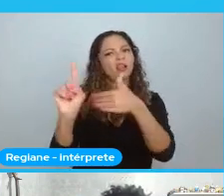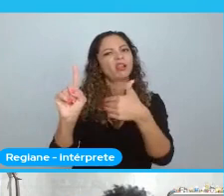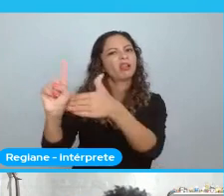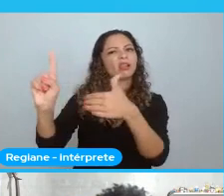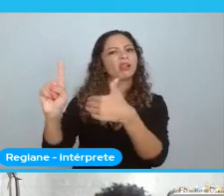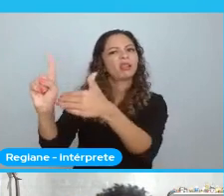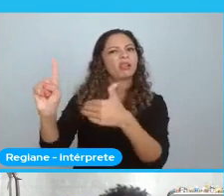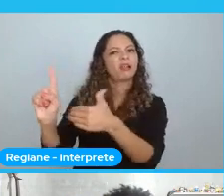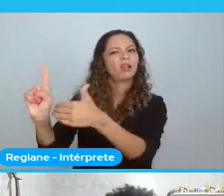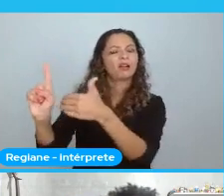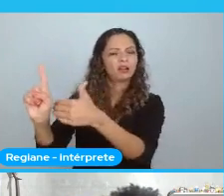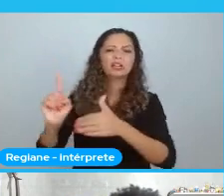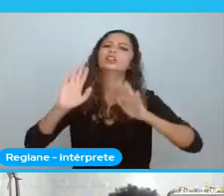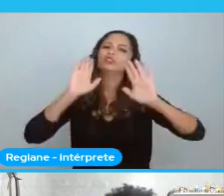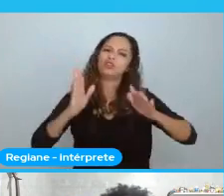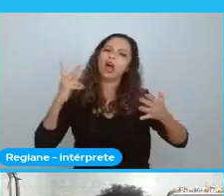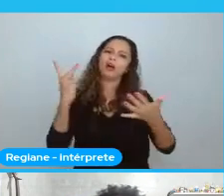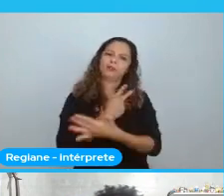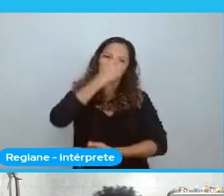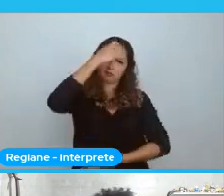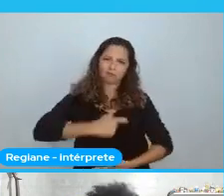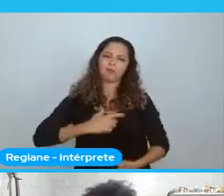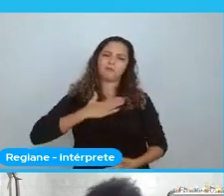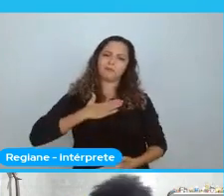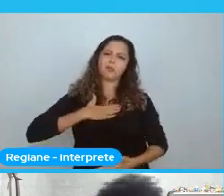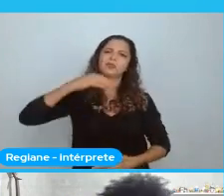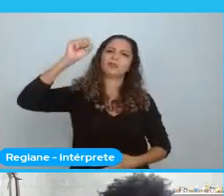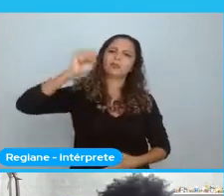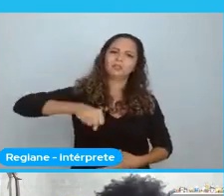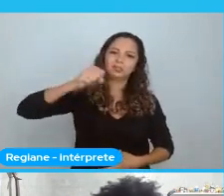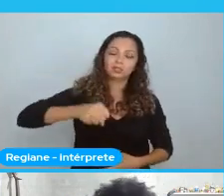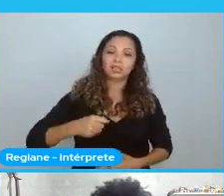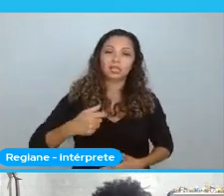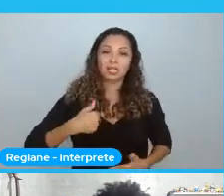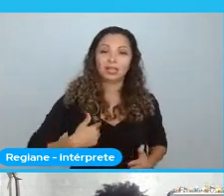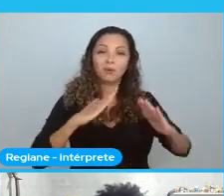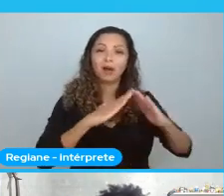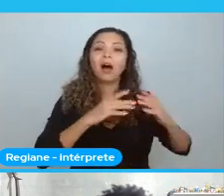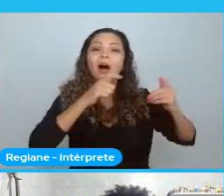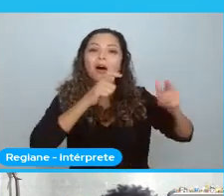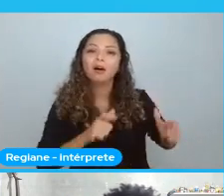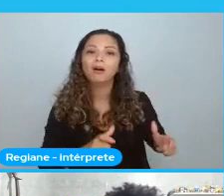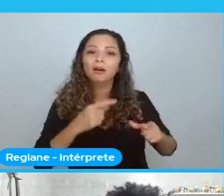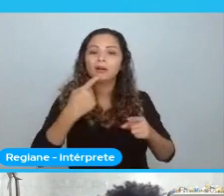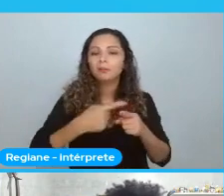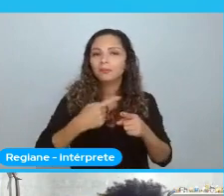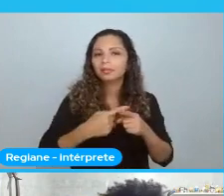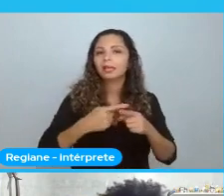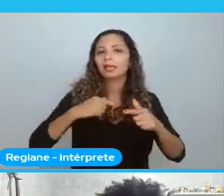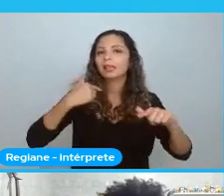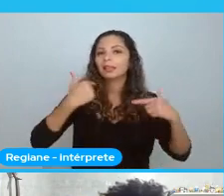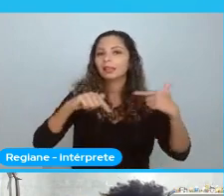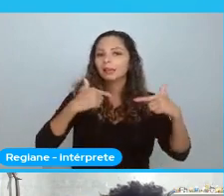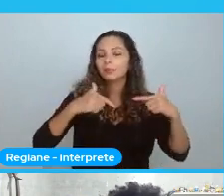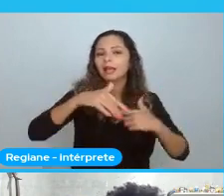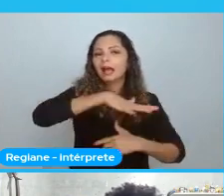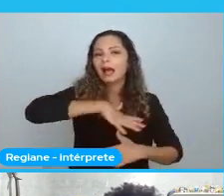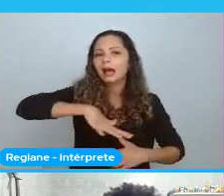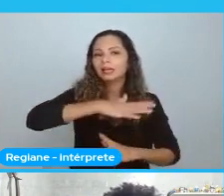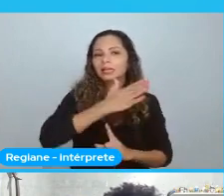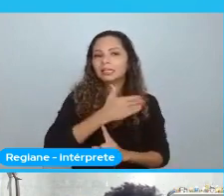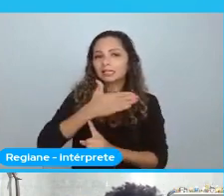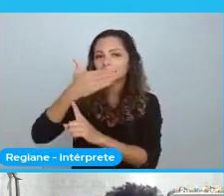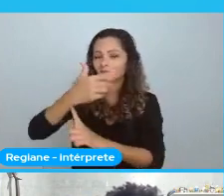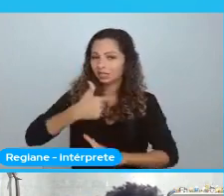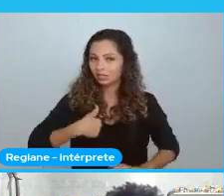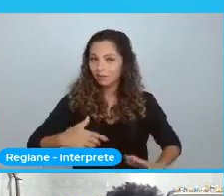De. Muitas maneiras. A partir da perspectiva. De onde eu moro. Porque. Para ser uma pessoa de tecnologia. Aonde eu moro. Eu tive que.